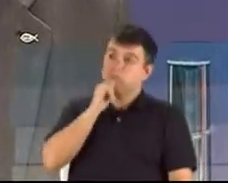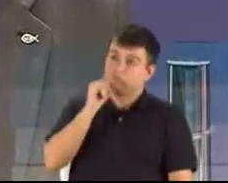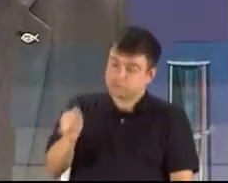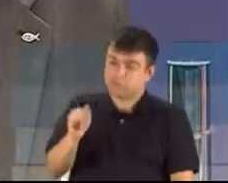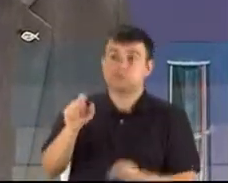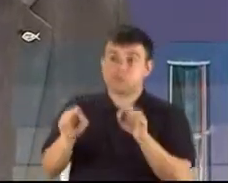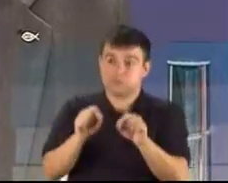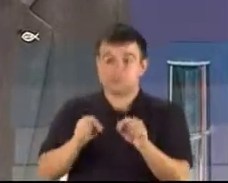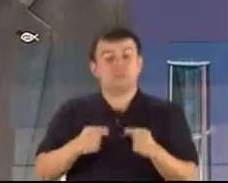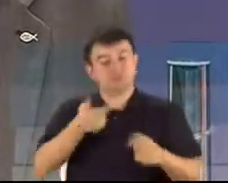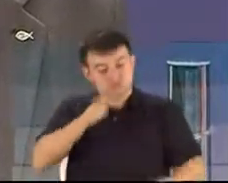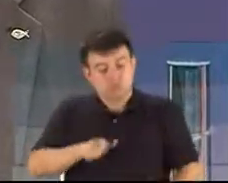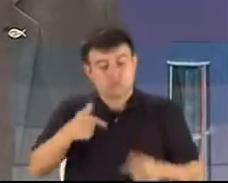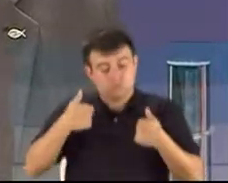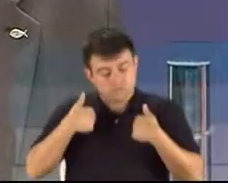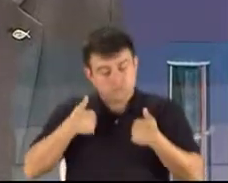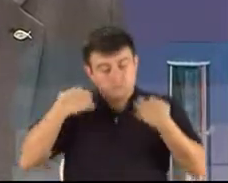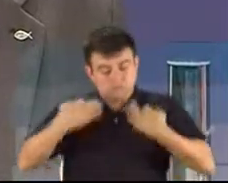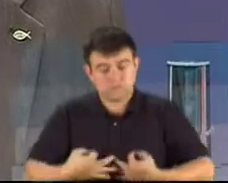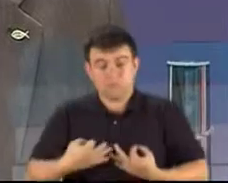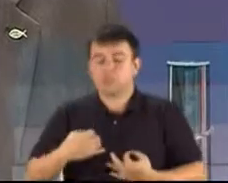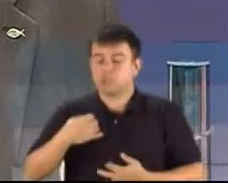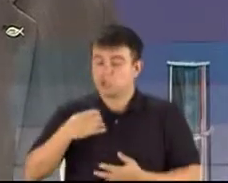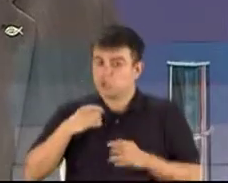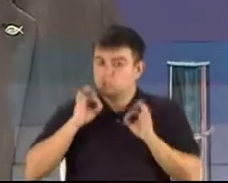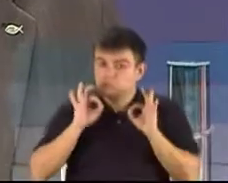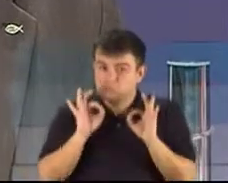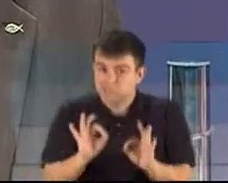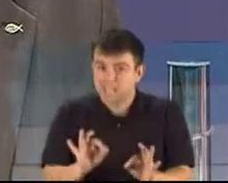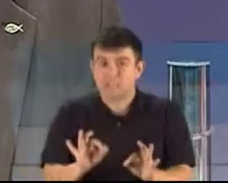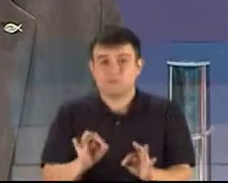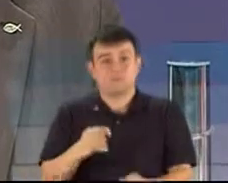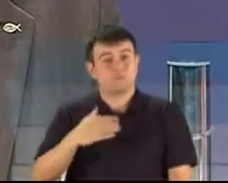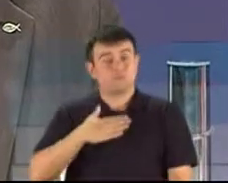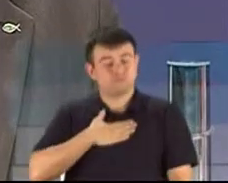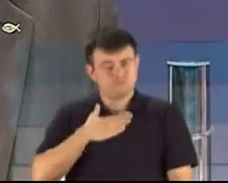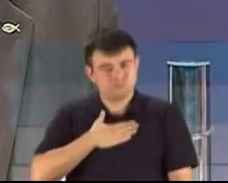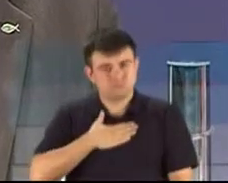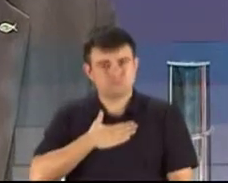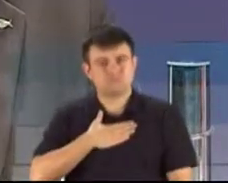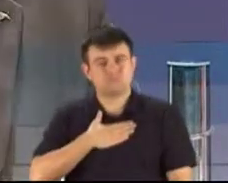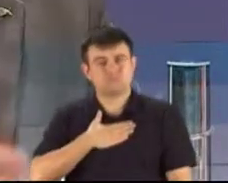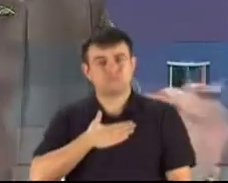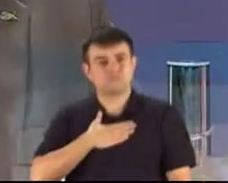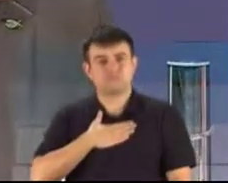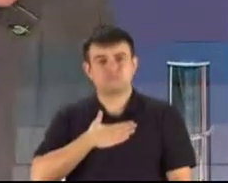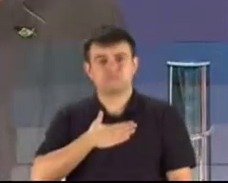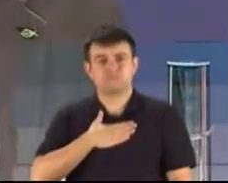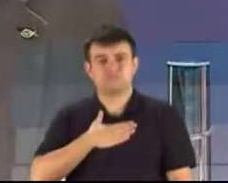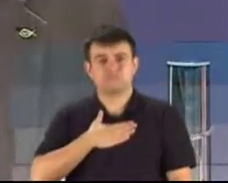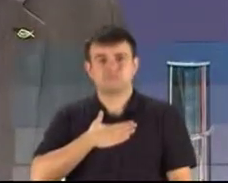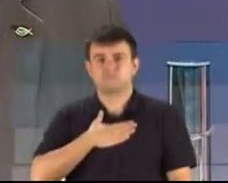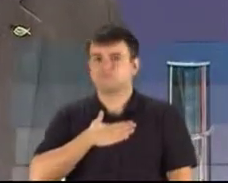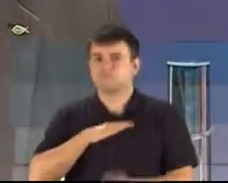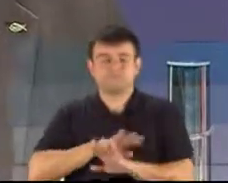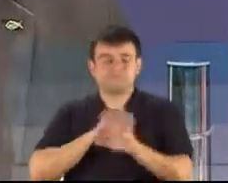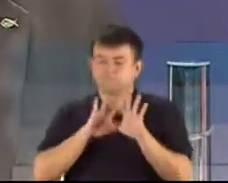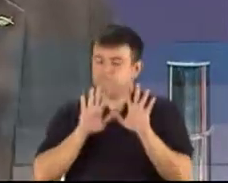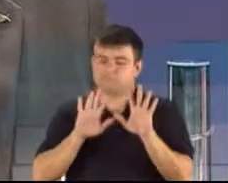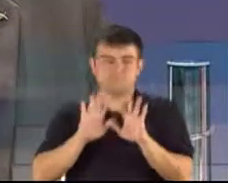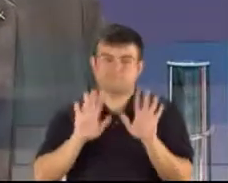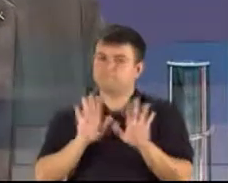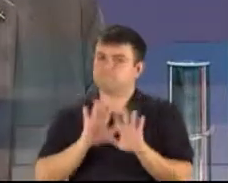repetir aqui, que eu tenho absoluta repulsa a essa questão